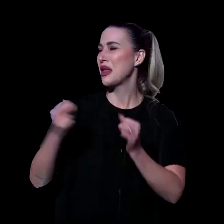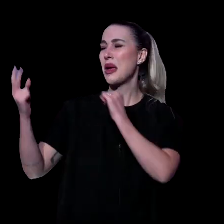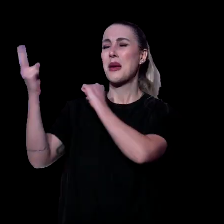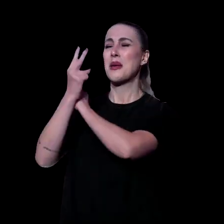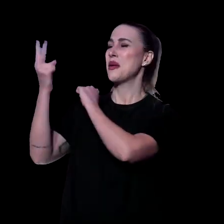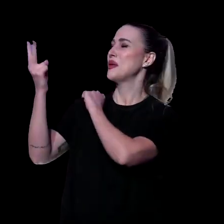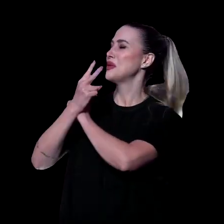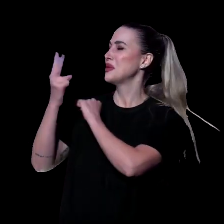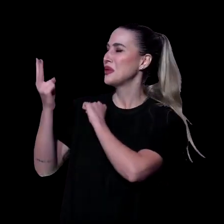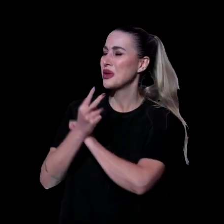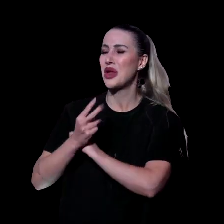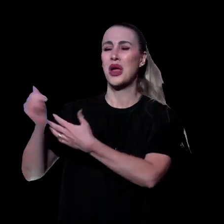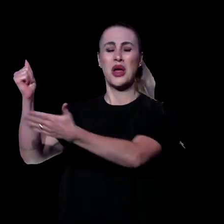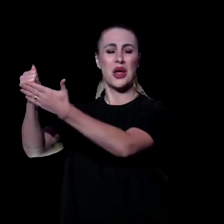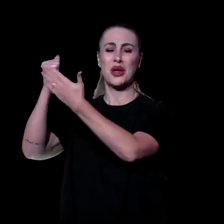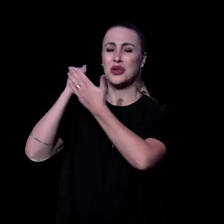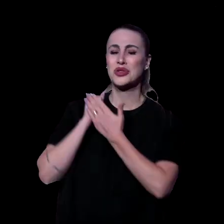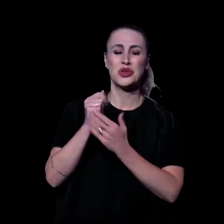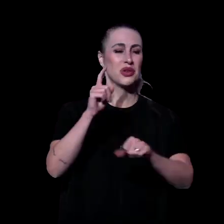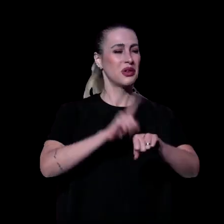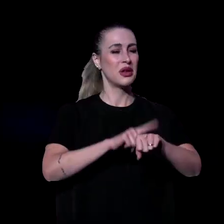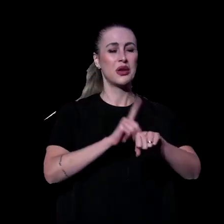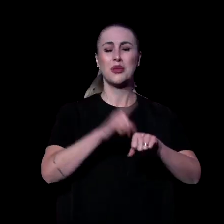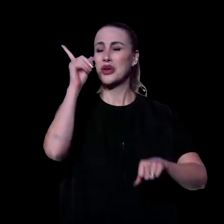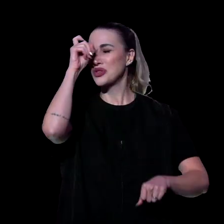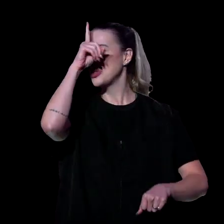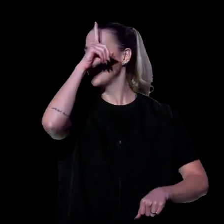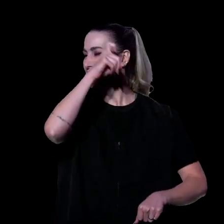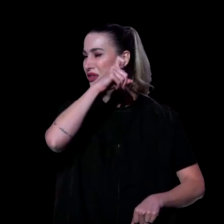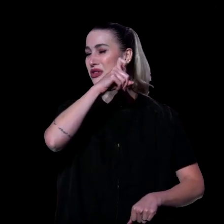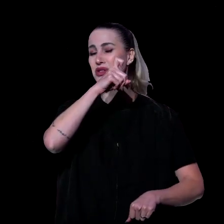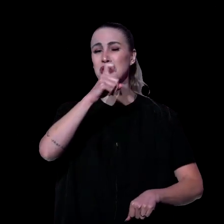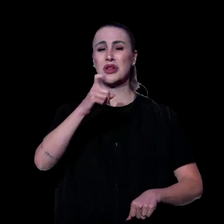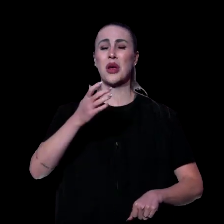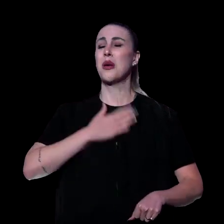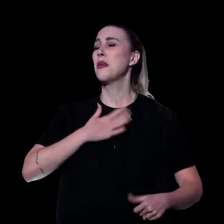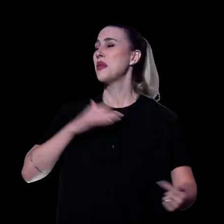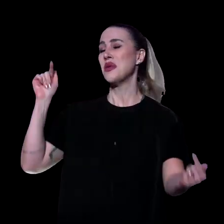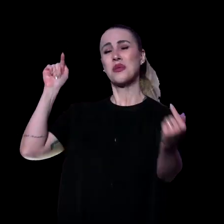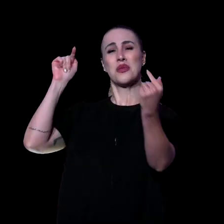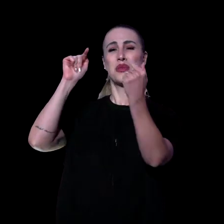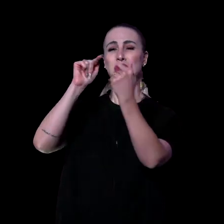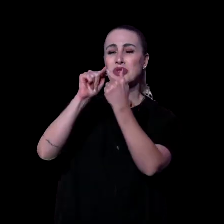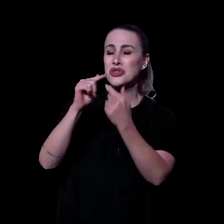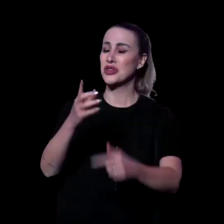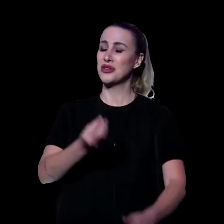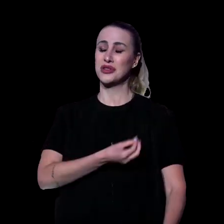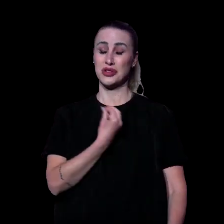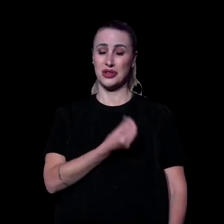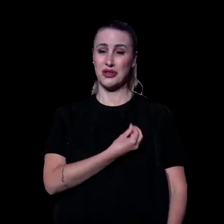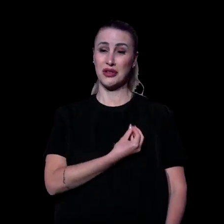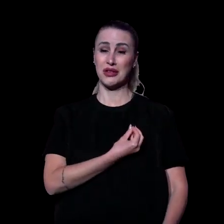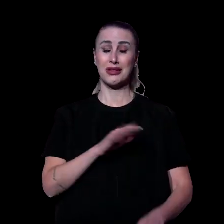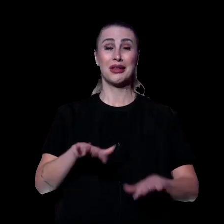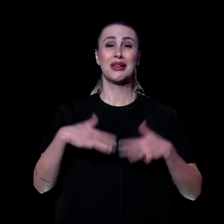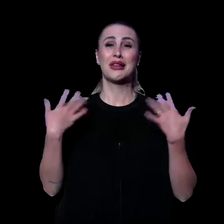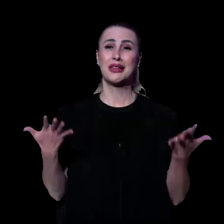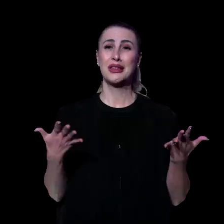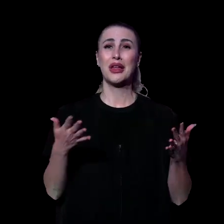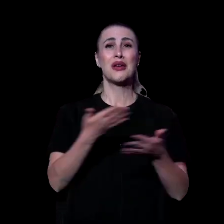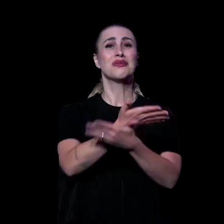difíceis. Ele é o centro da minha vida. Eu quero te dizer, meu irmão, entregue a sua vida a Jesus nessa noite.